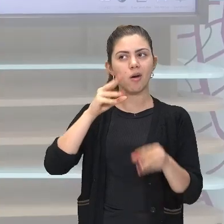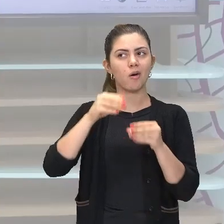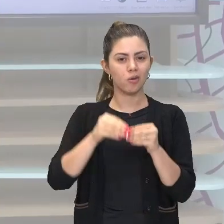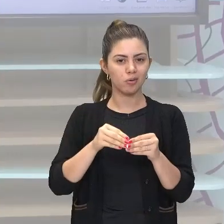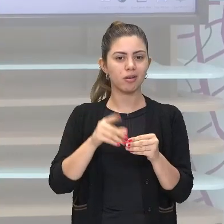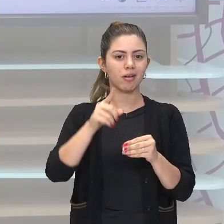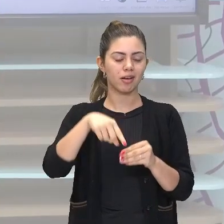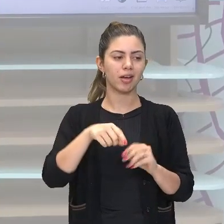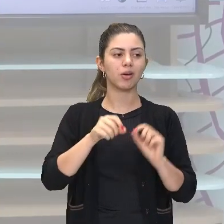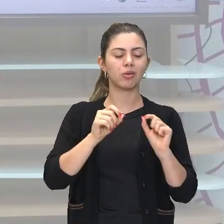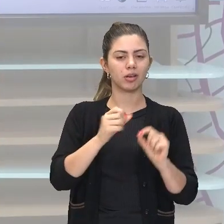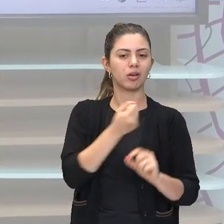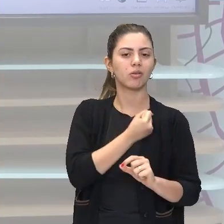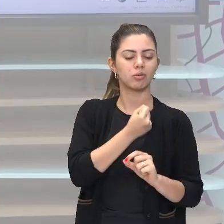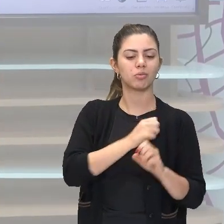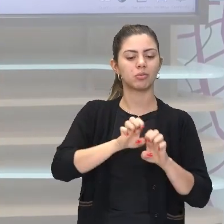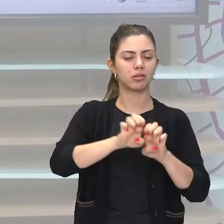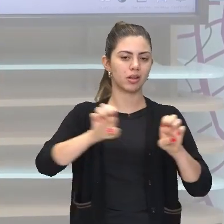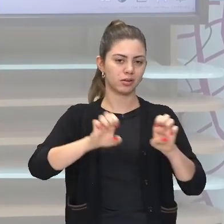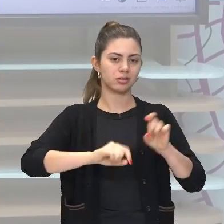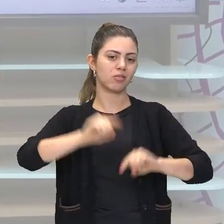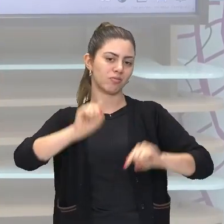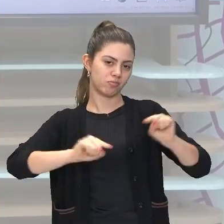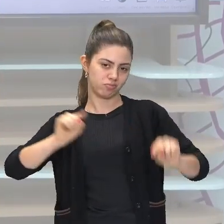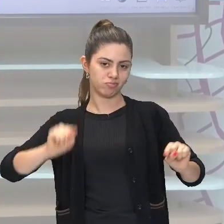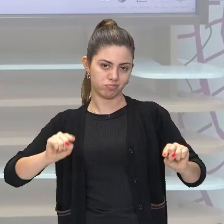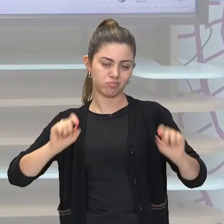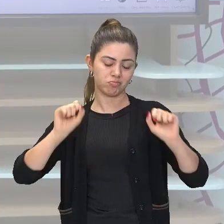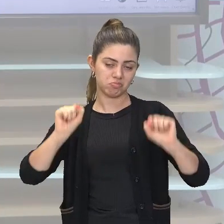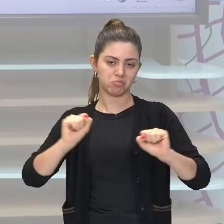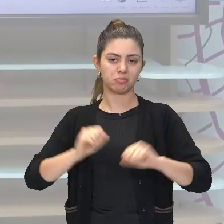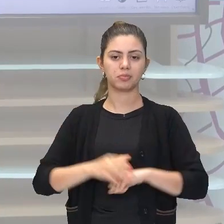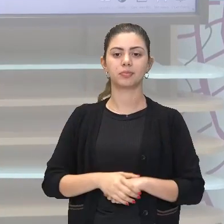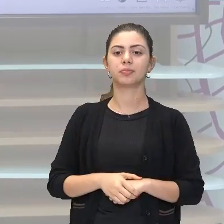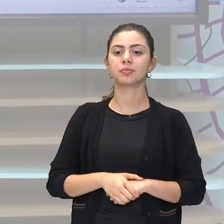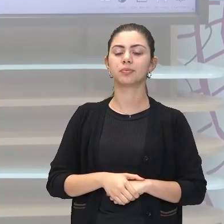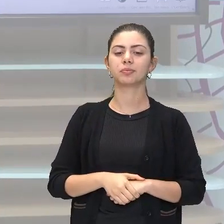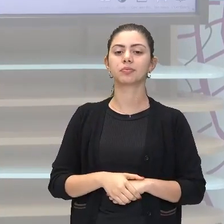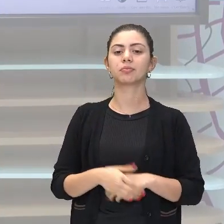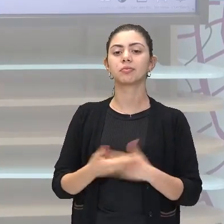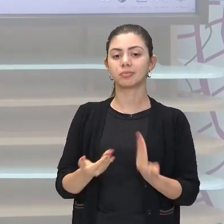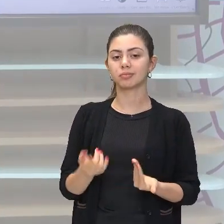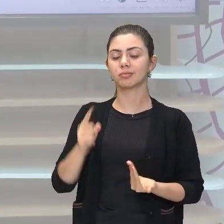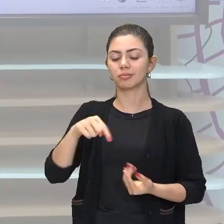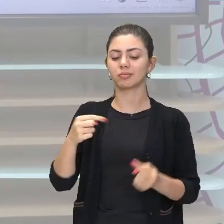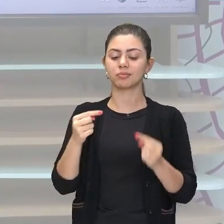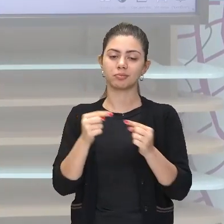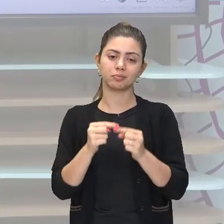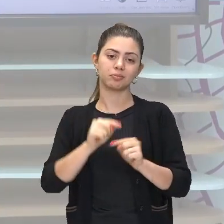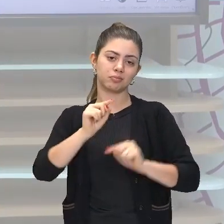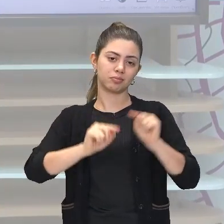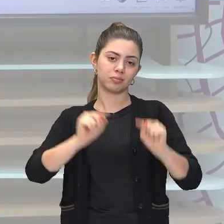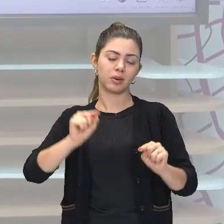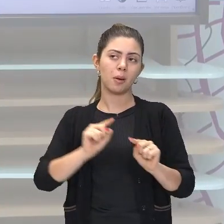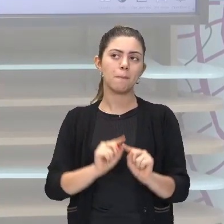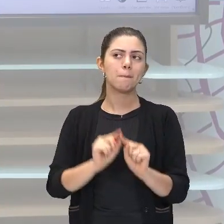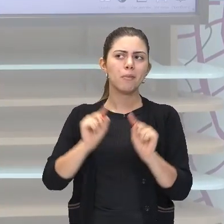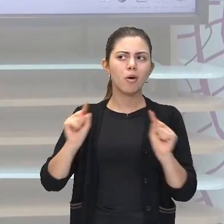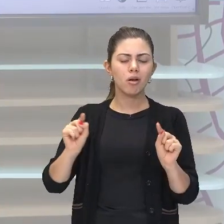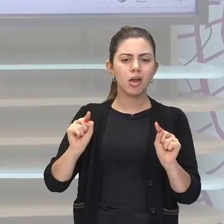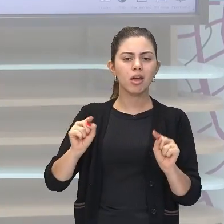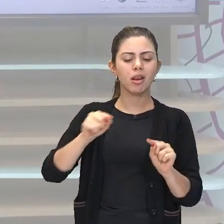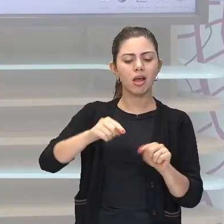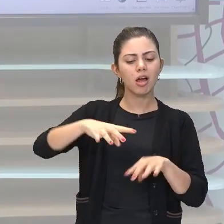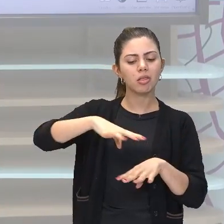interpretação, certo? Variável é aquilo que varia. Mas, em matemática, uma